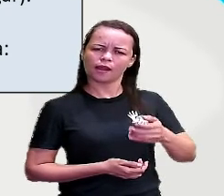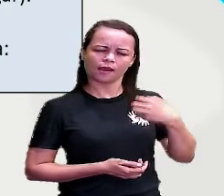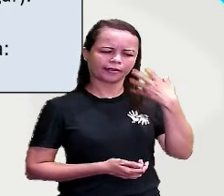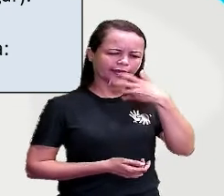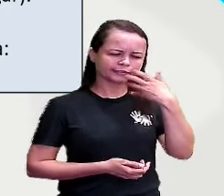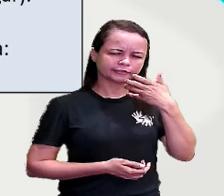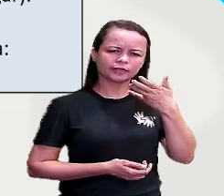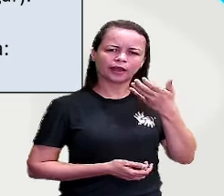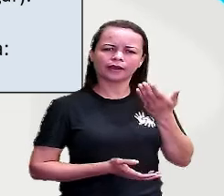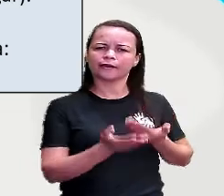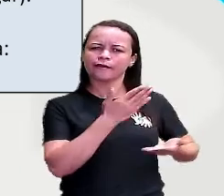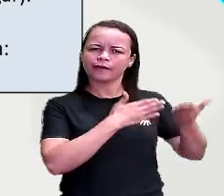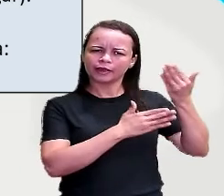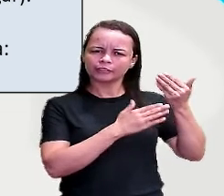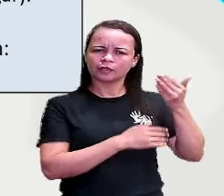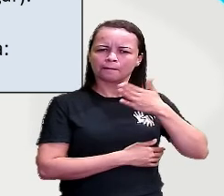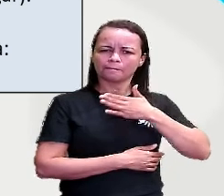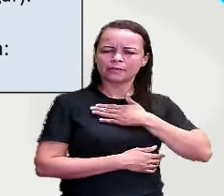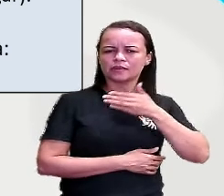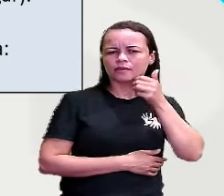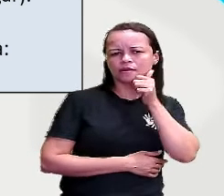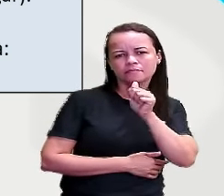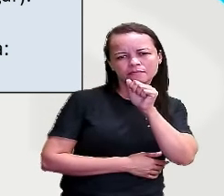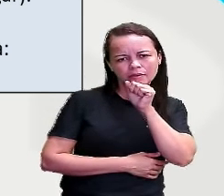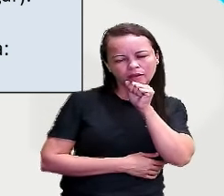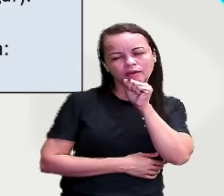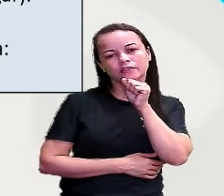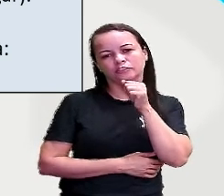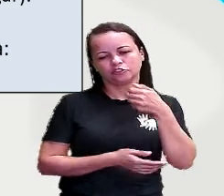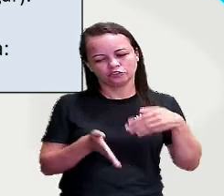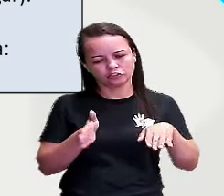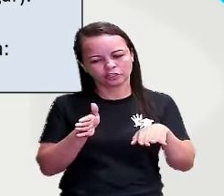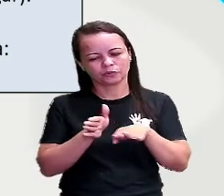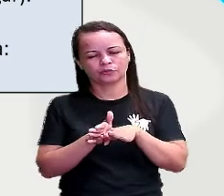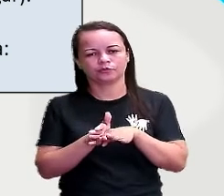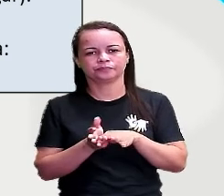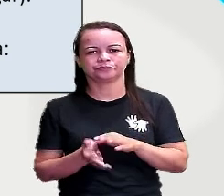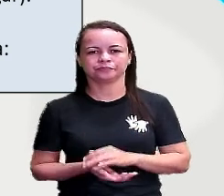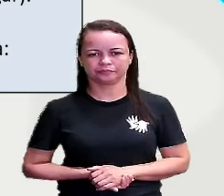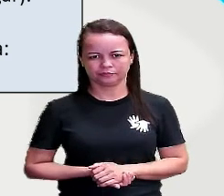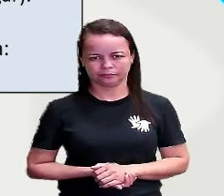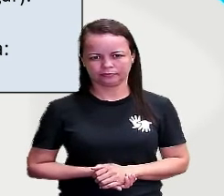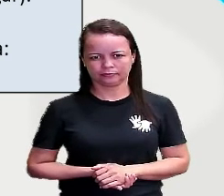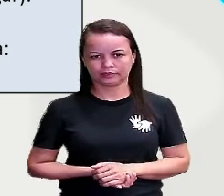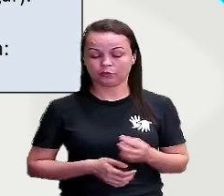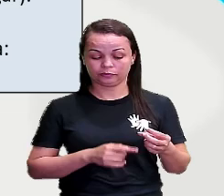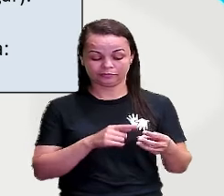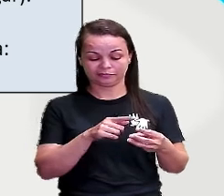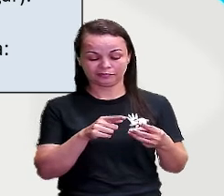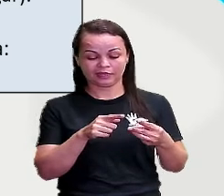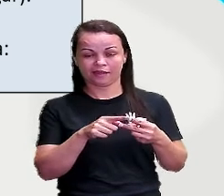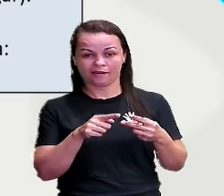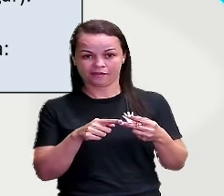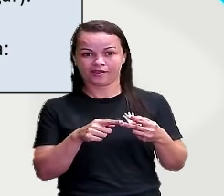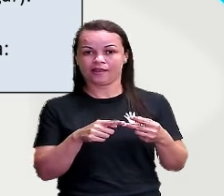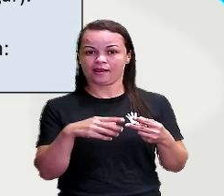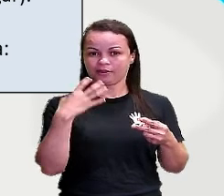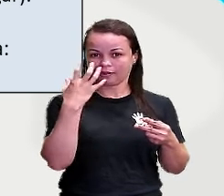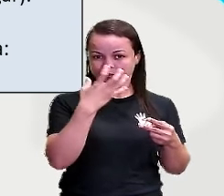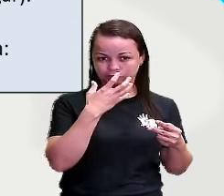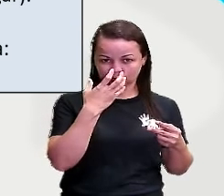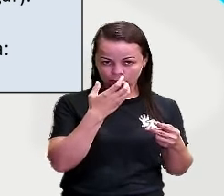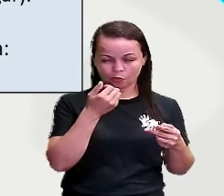Então, assim, essa pessoa, ela cantou e a mãe dela chegou. Então, houve aí duas